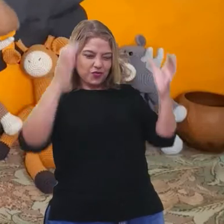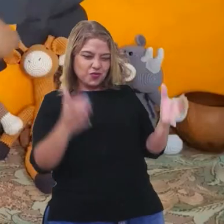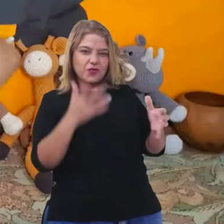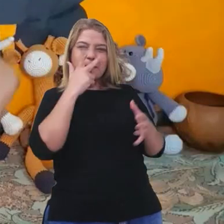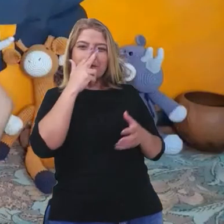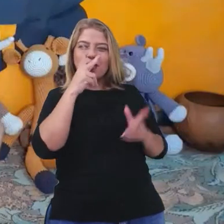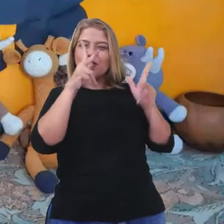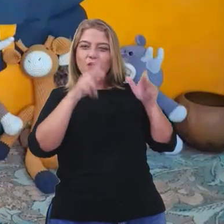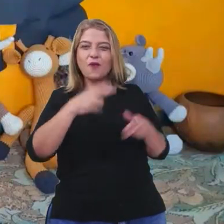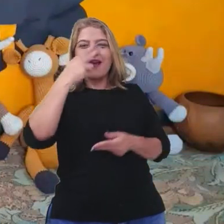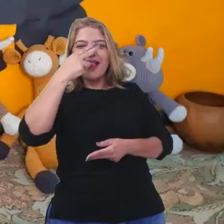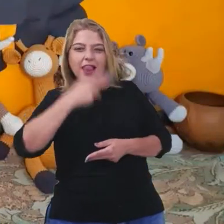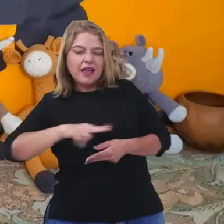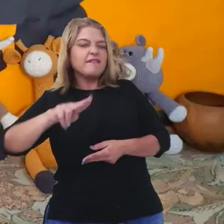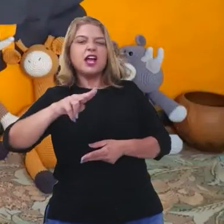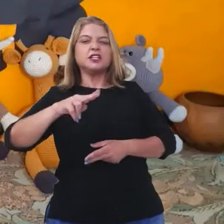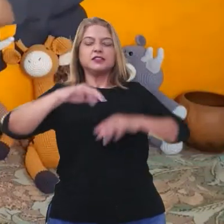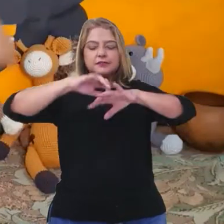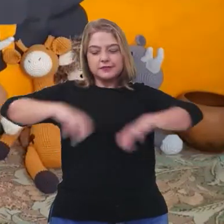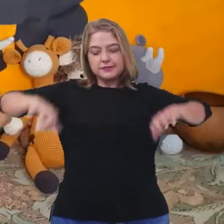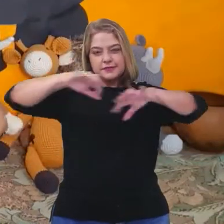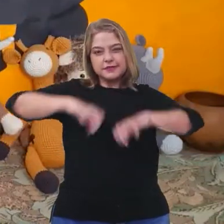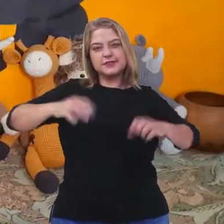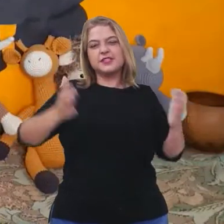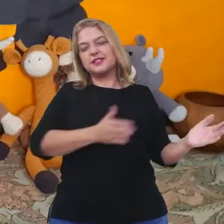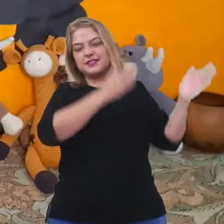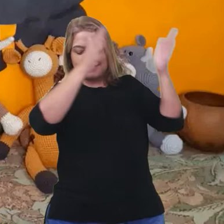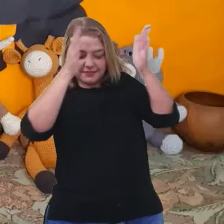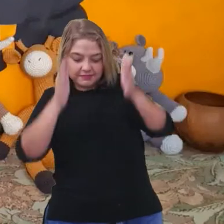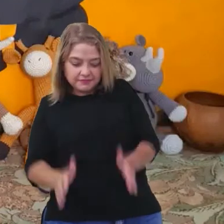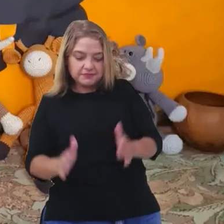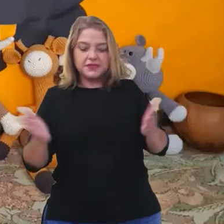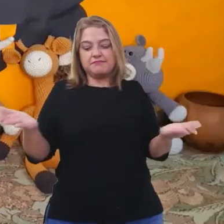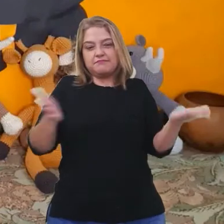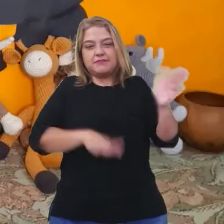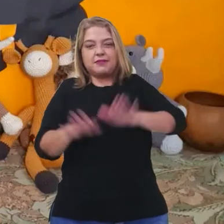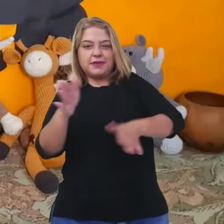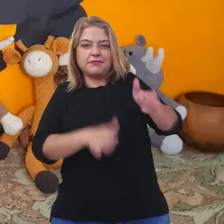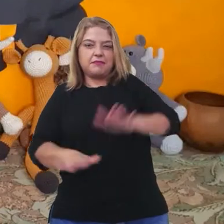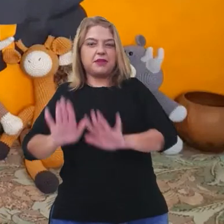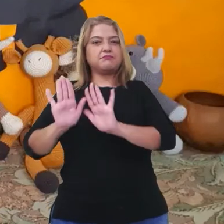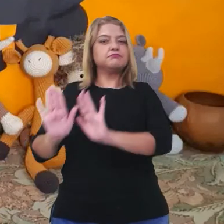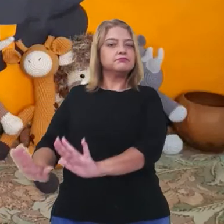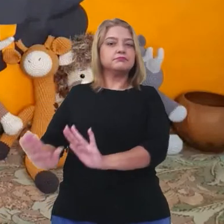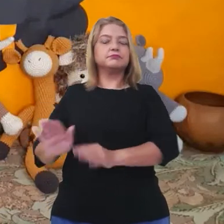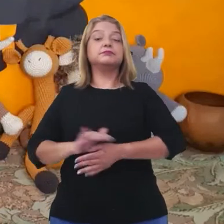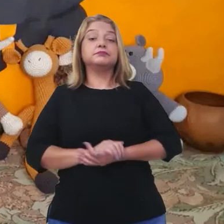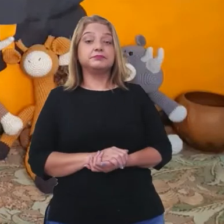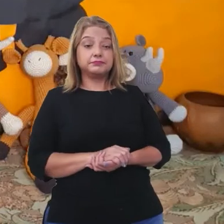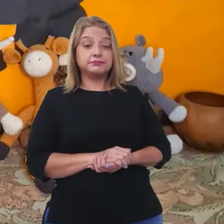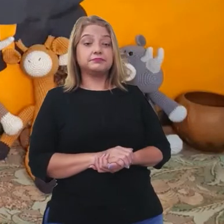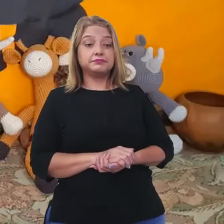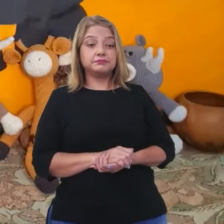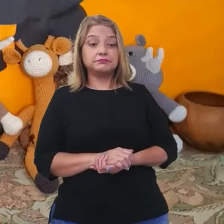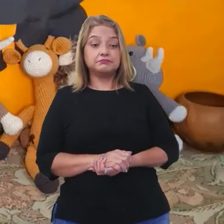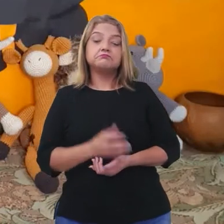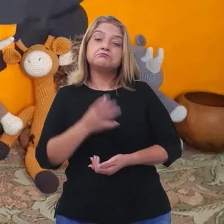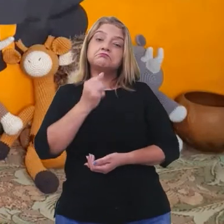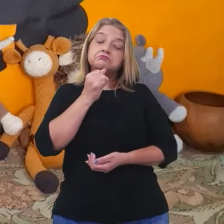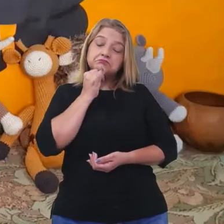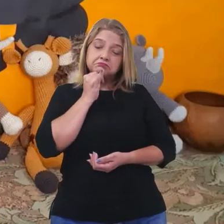e enterrar. Colocou lá e deixou. E ficou muito triste.